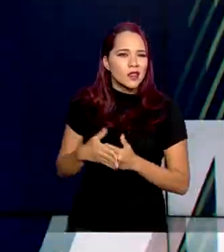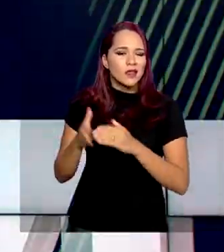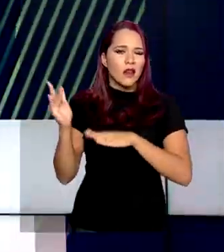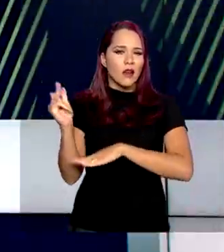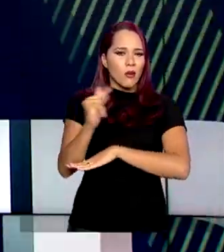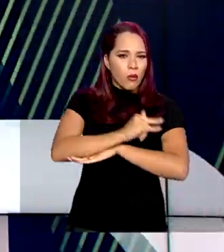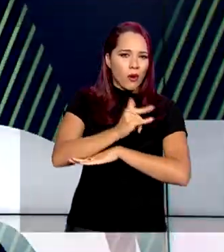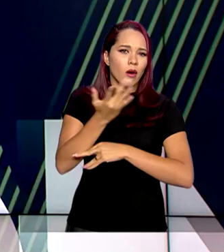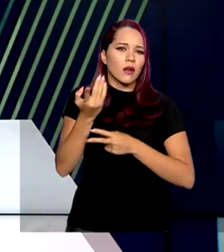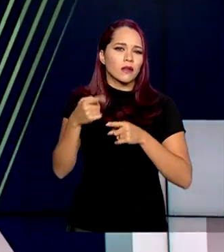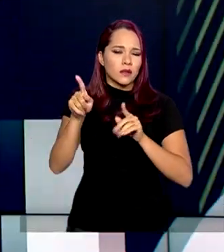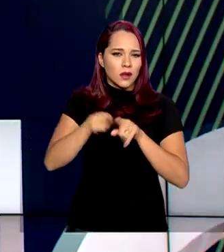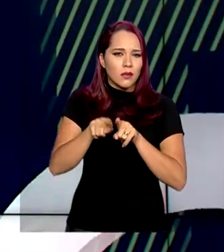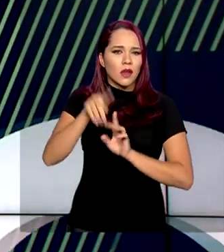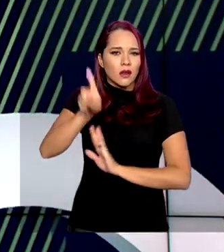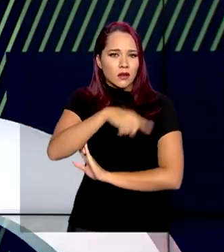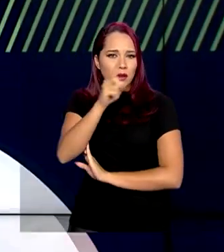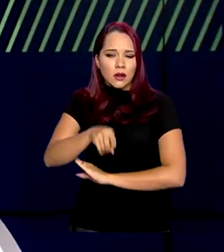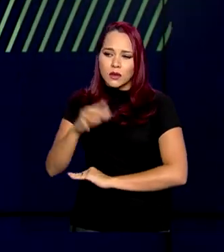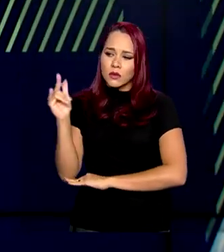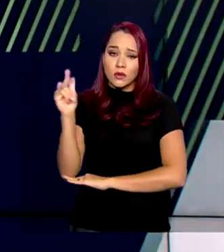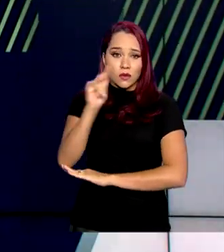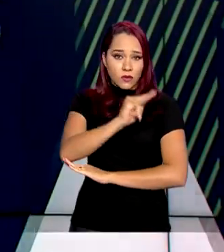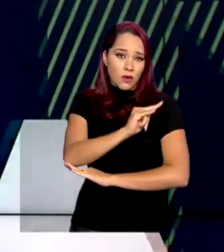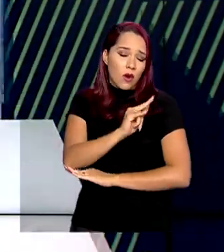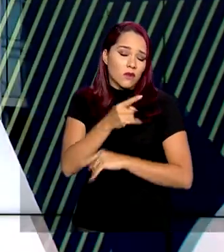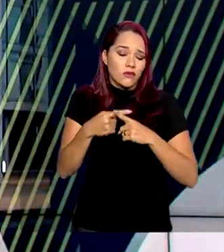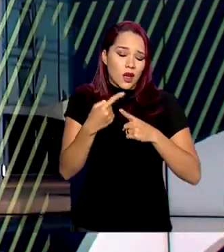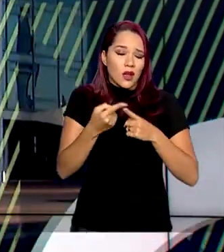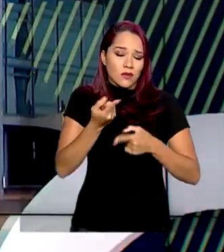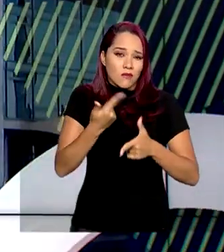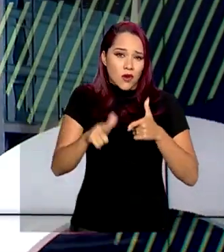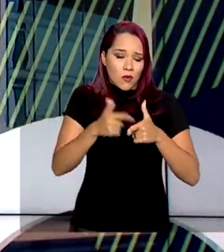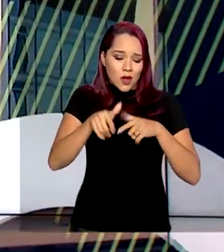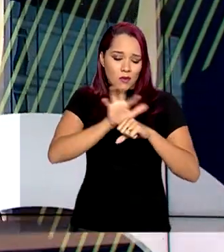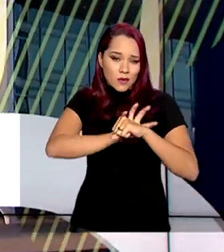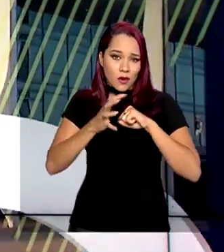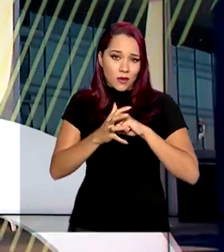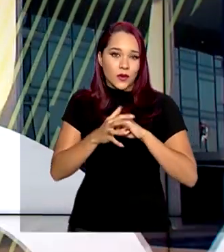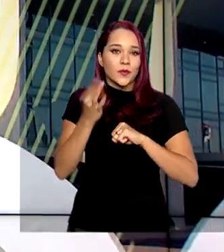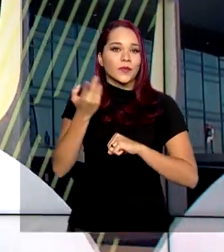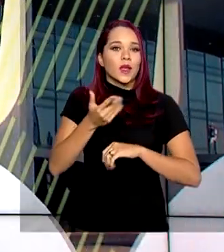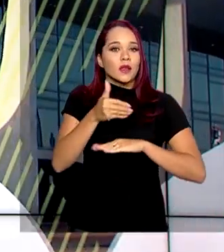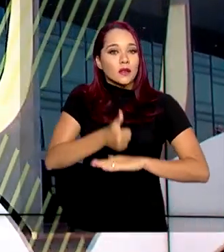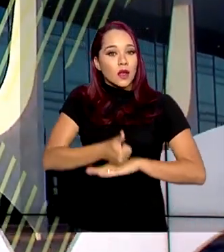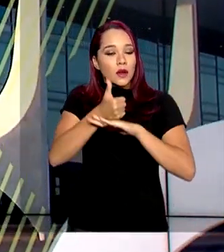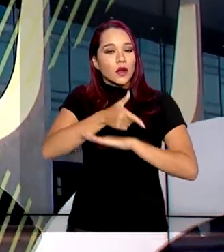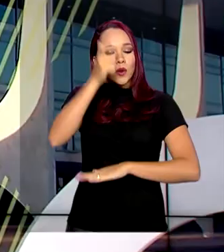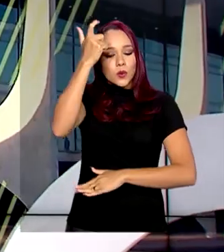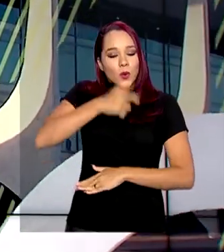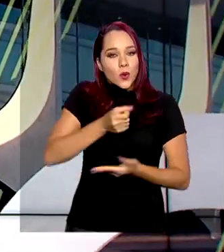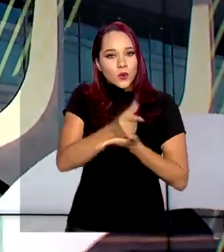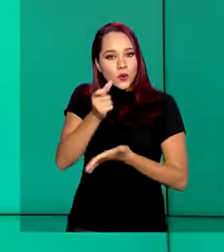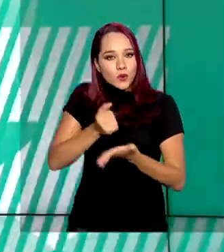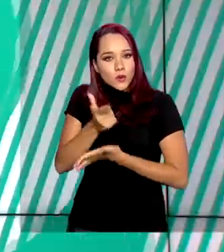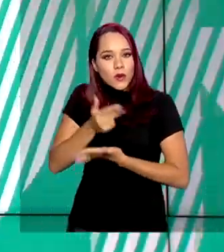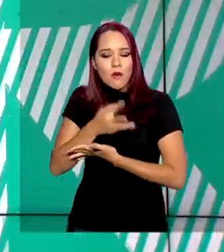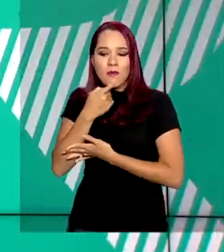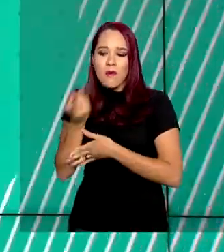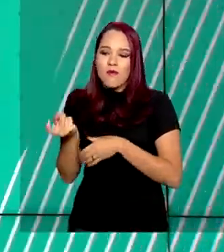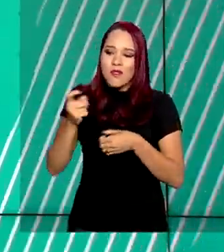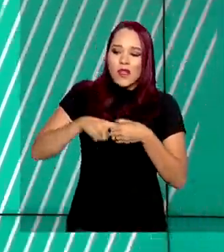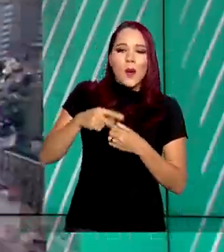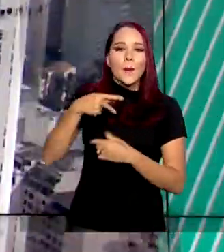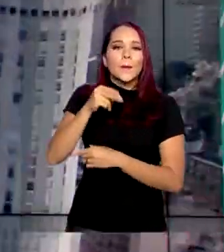aeroportos e cancelamentos de voos devido à pandemia. A Secretaria do Consumidor recomenda ainda o estorno dos